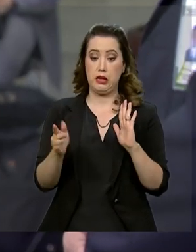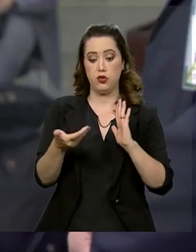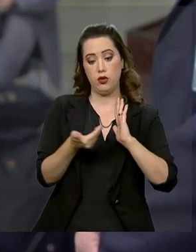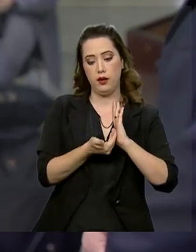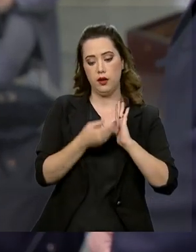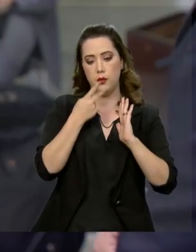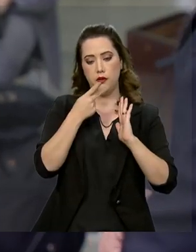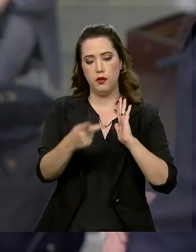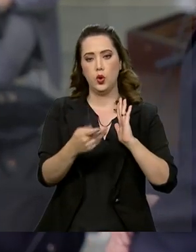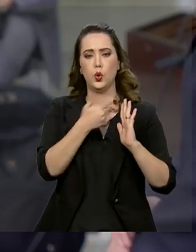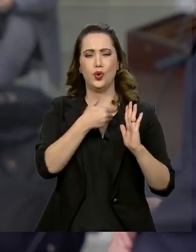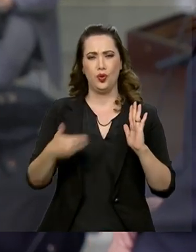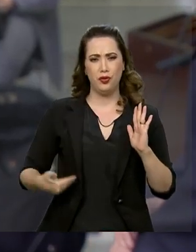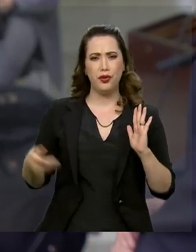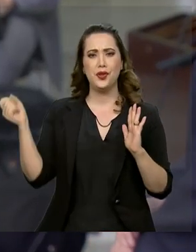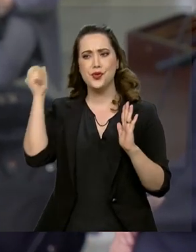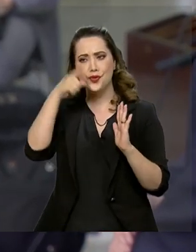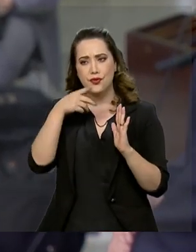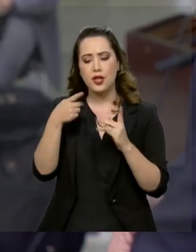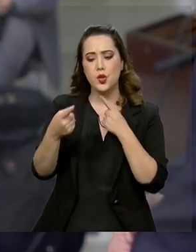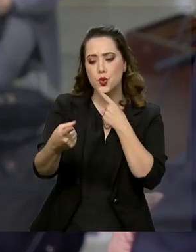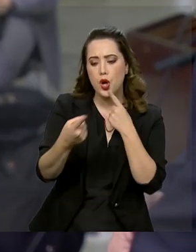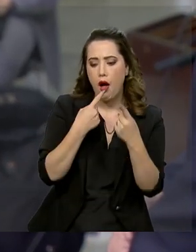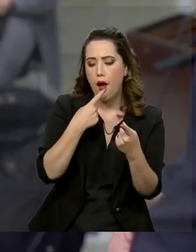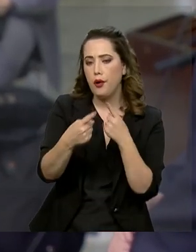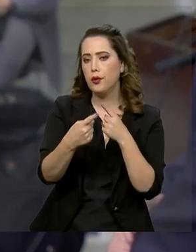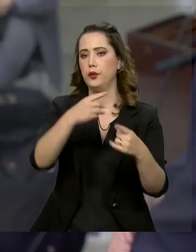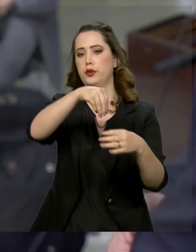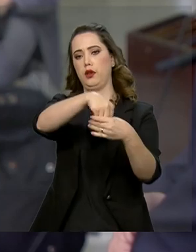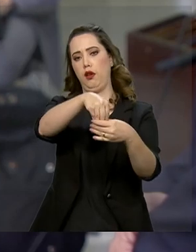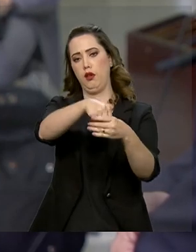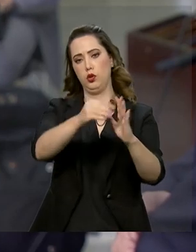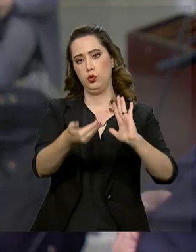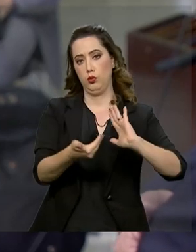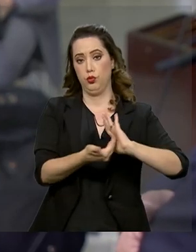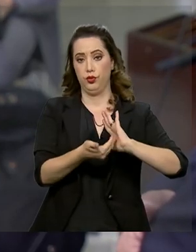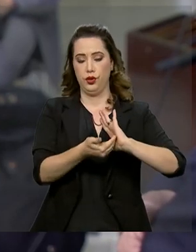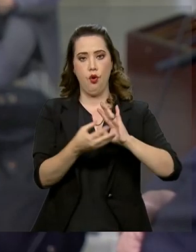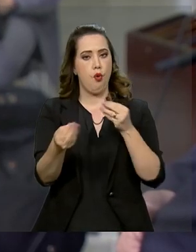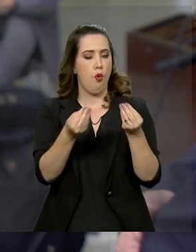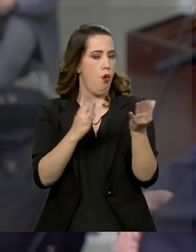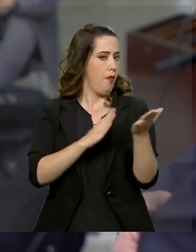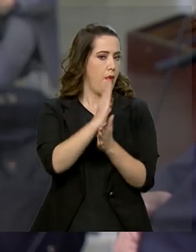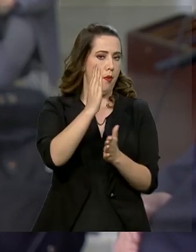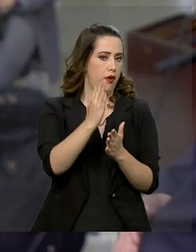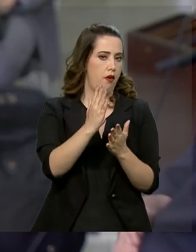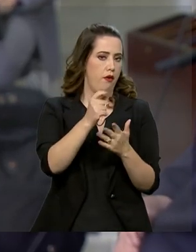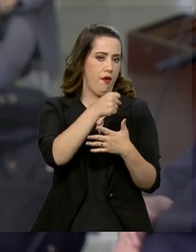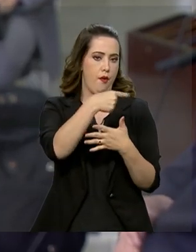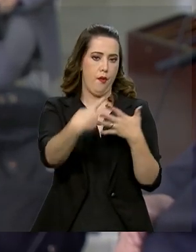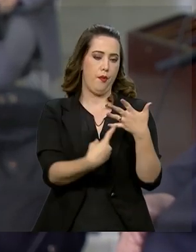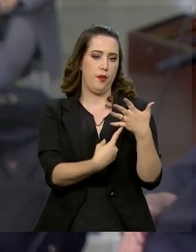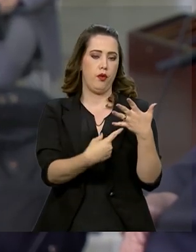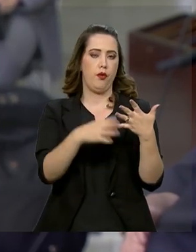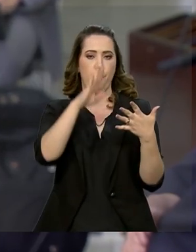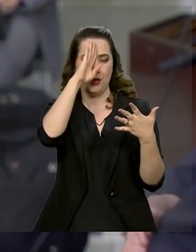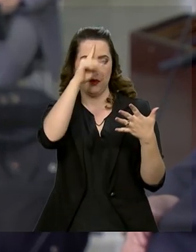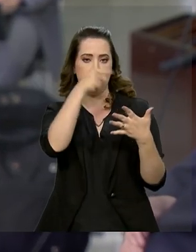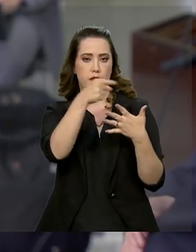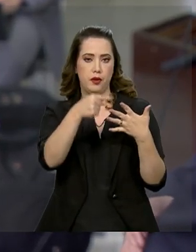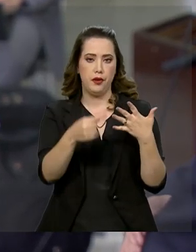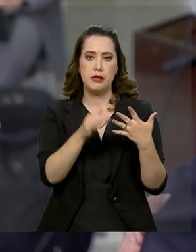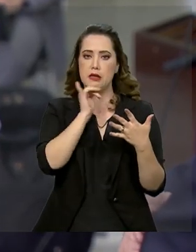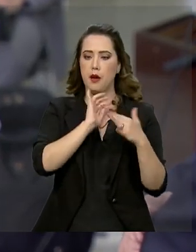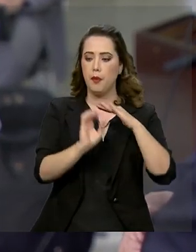teria muita dificuldade, se não melhorar a questão da articulação, para aprovar medidas prioritárias para o governo. Por exemplo, a questão